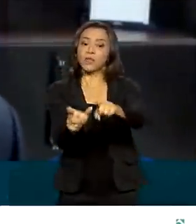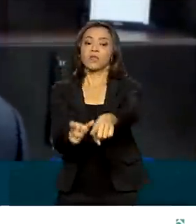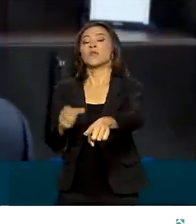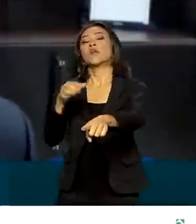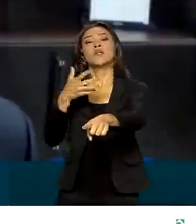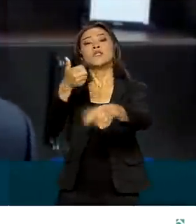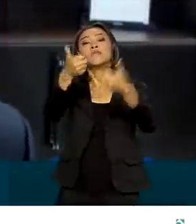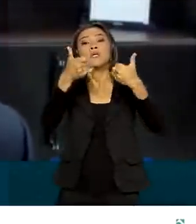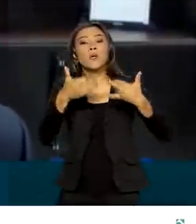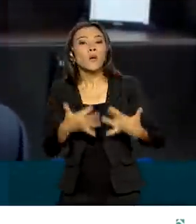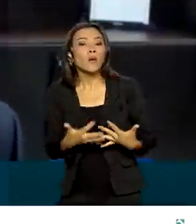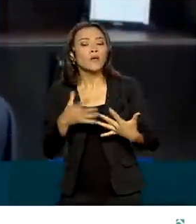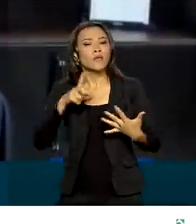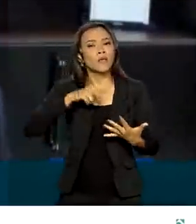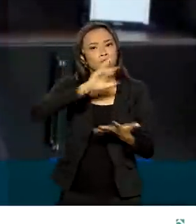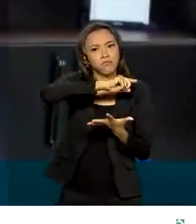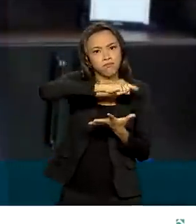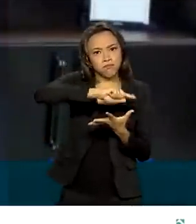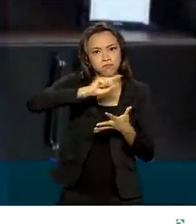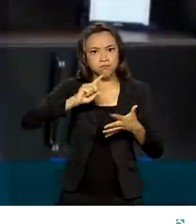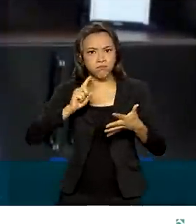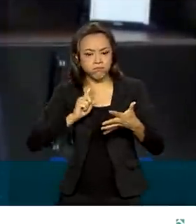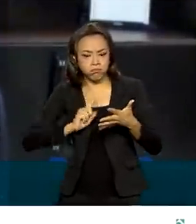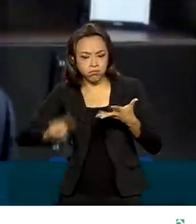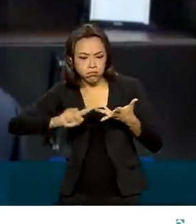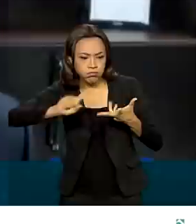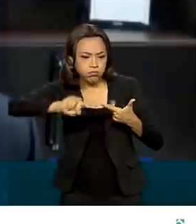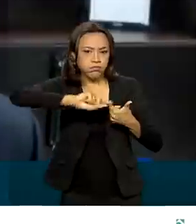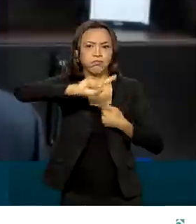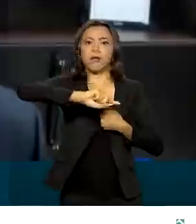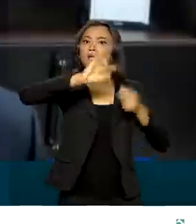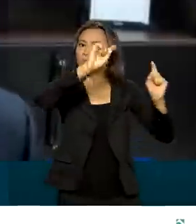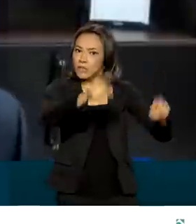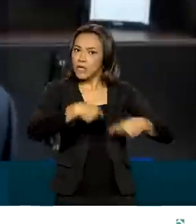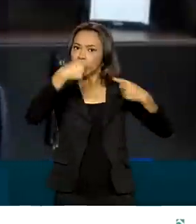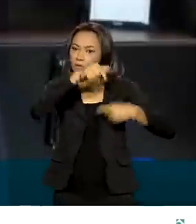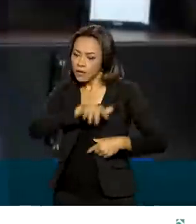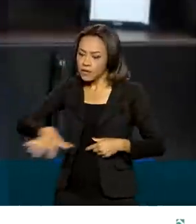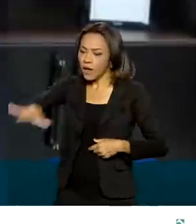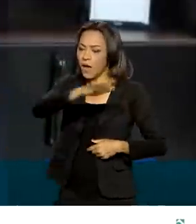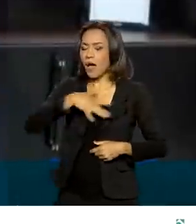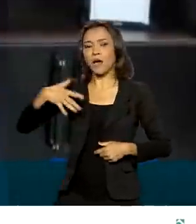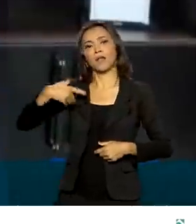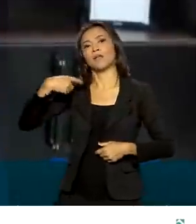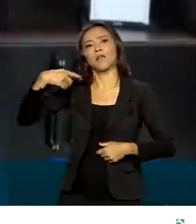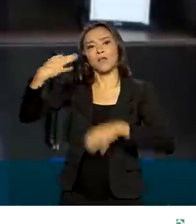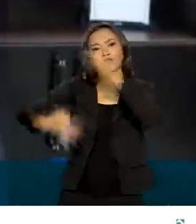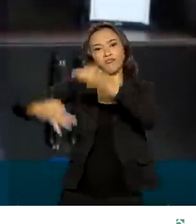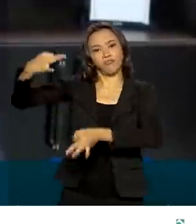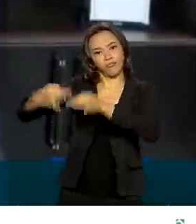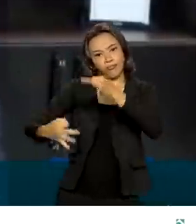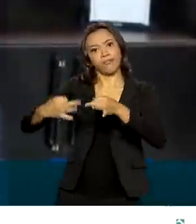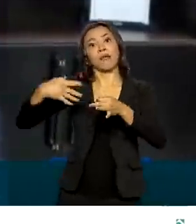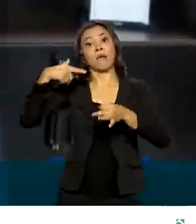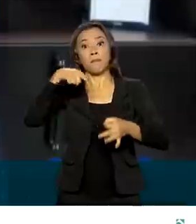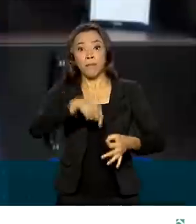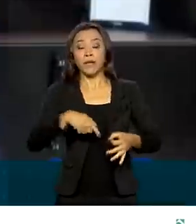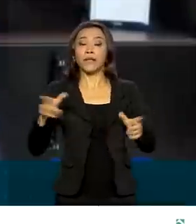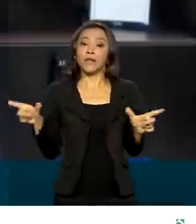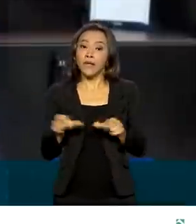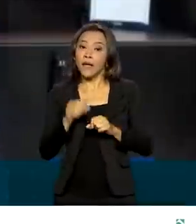apontou que existem vários desafios encontrados no meio jurídico para a desestatização da empresa e que a AGU